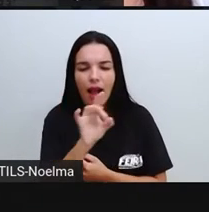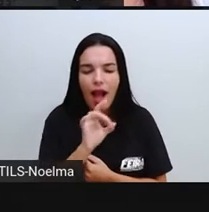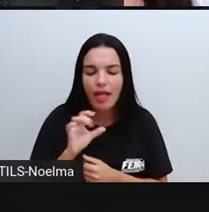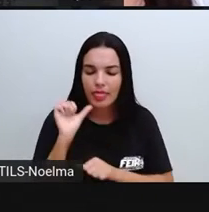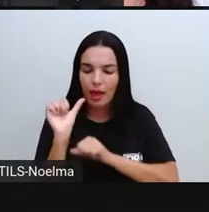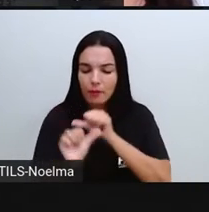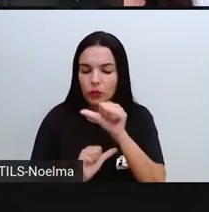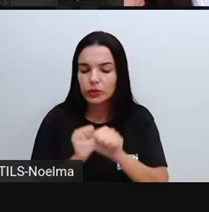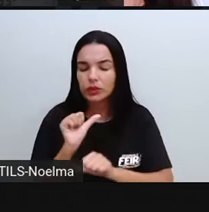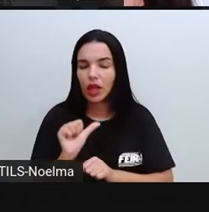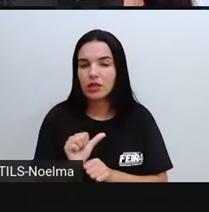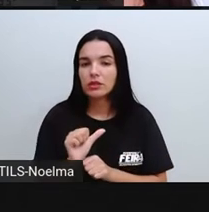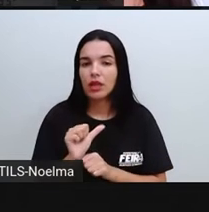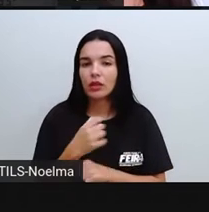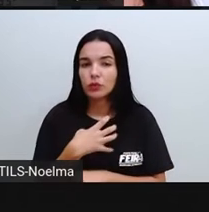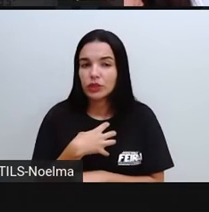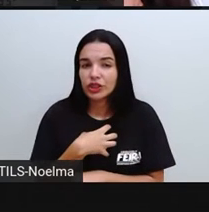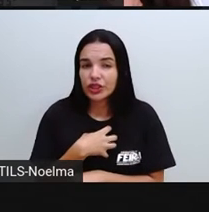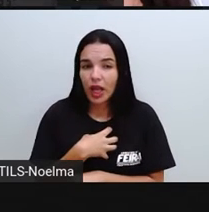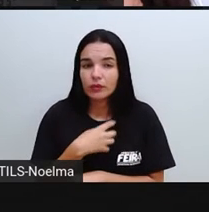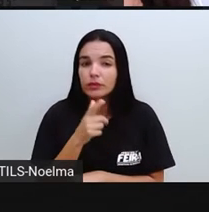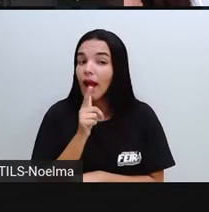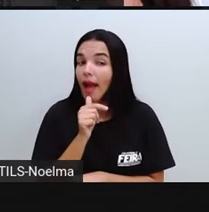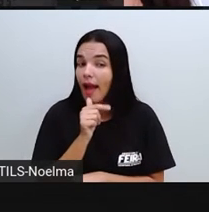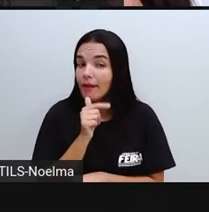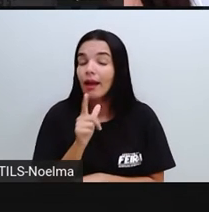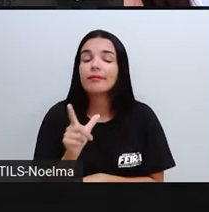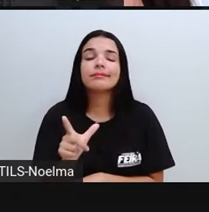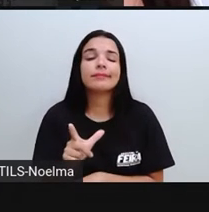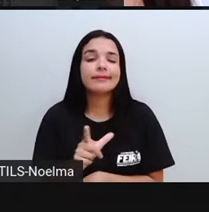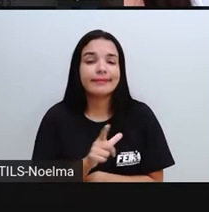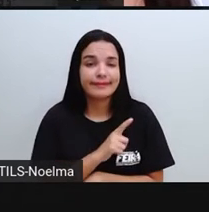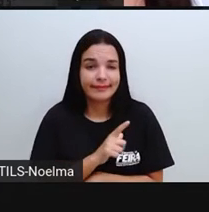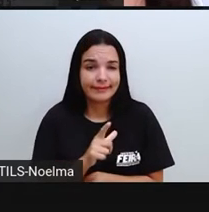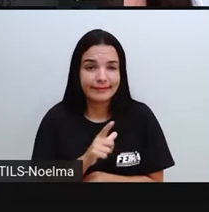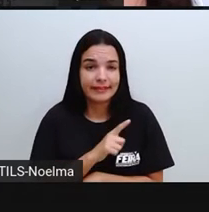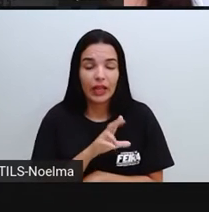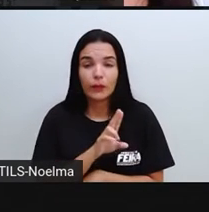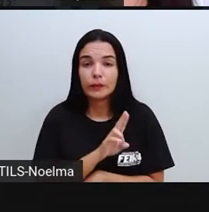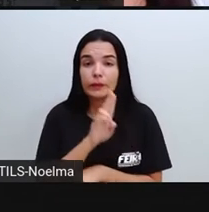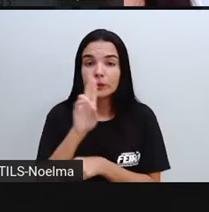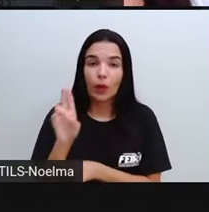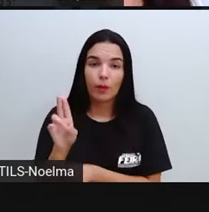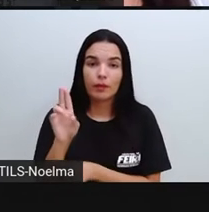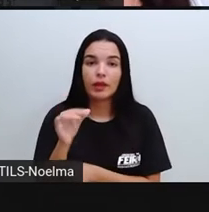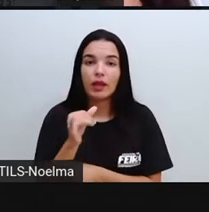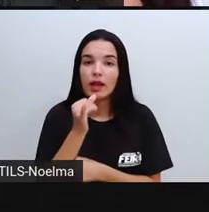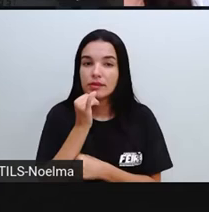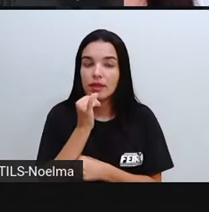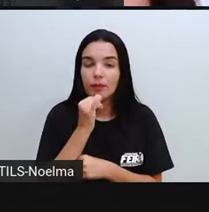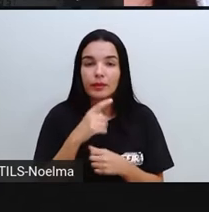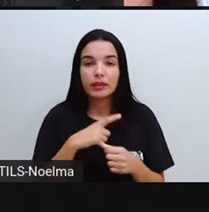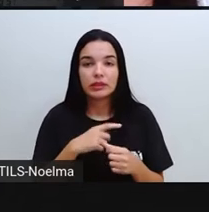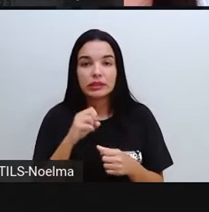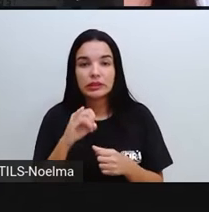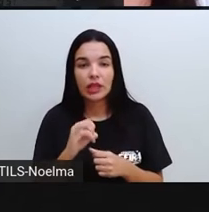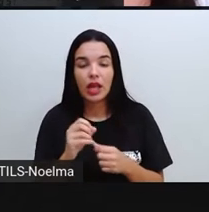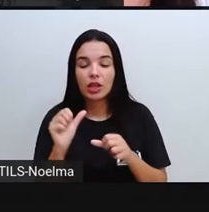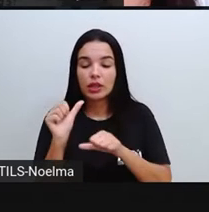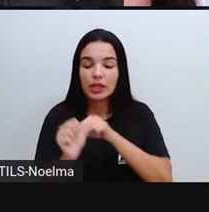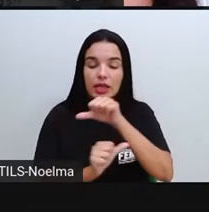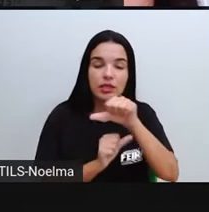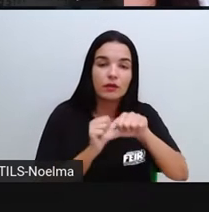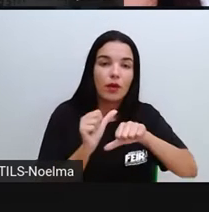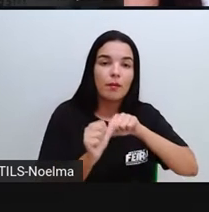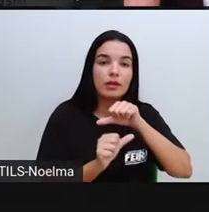quando a gente precisa transformar do gasoso até o sólido, ou do líquido até o sólido,